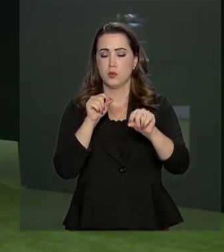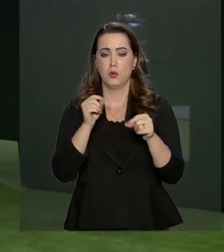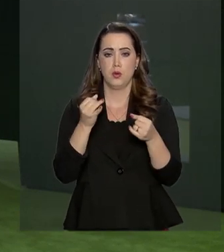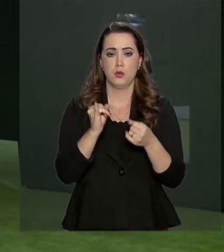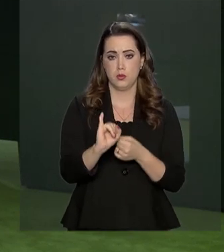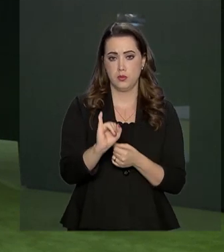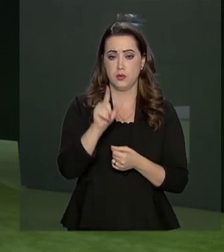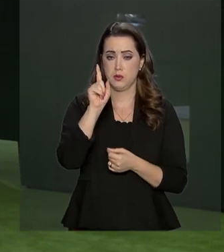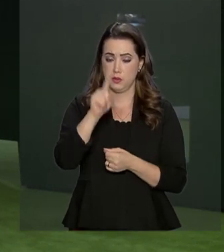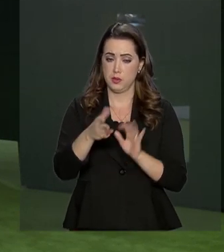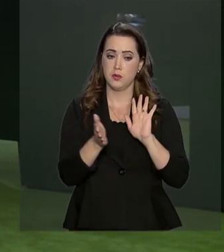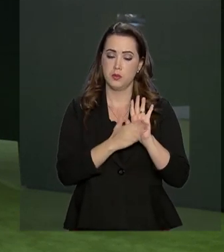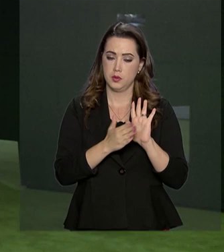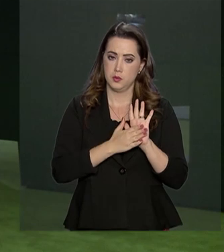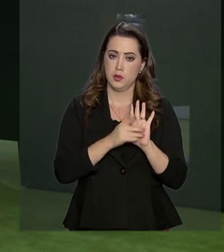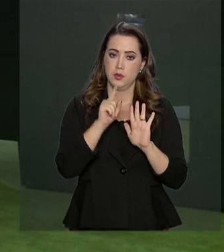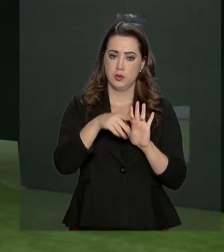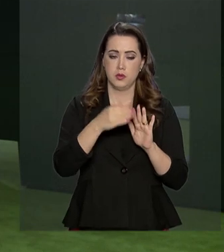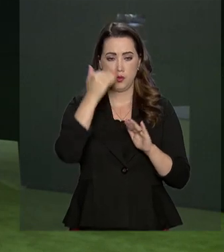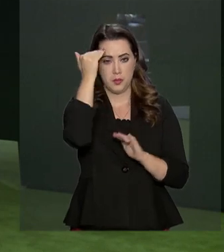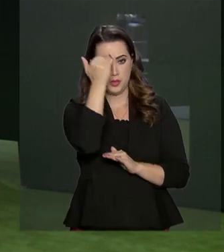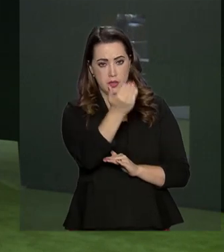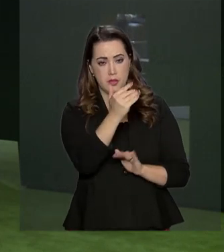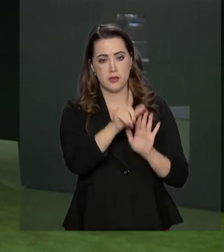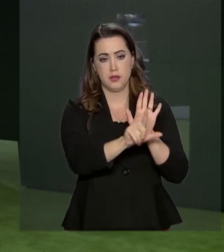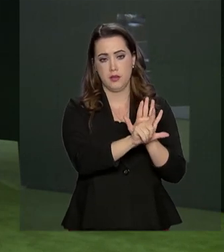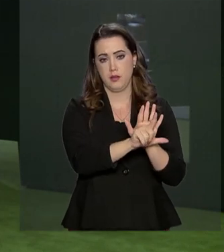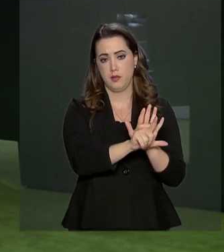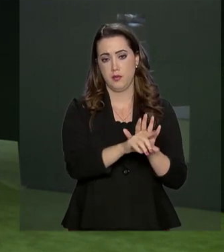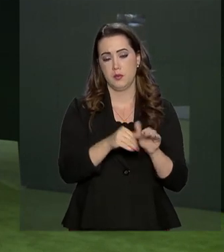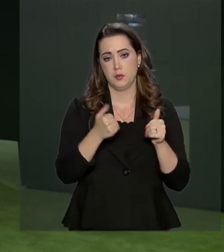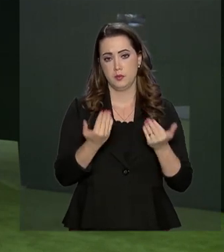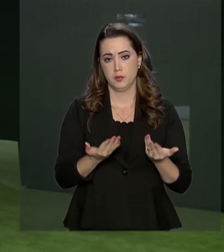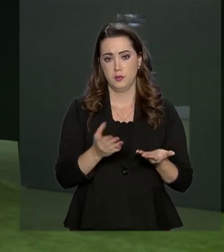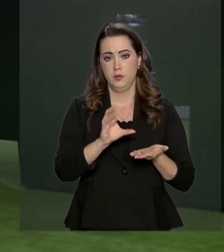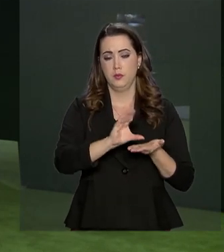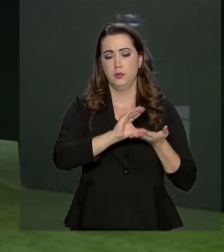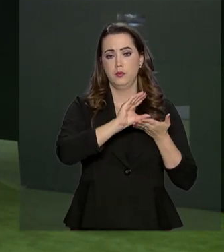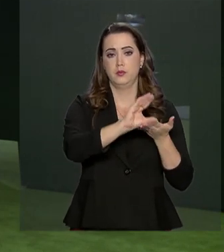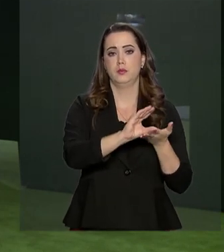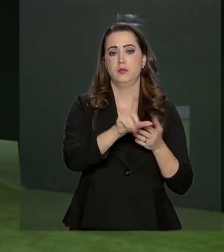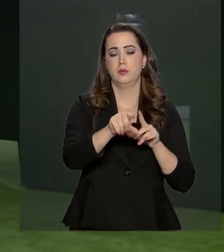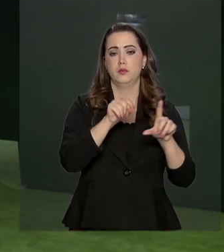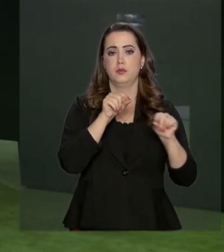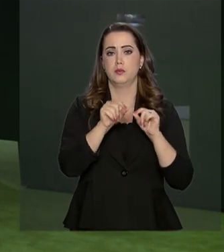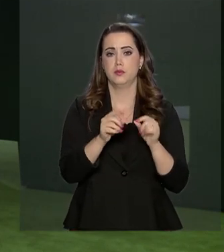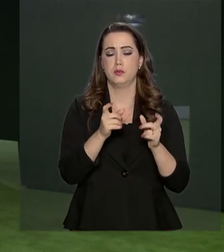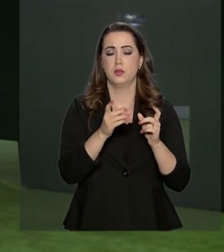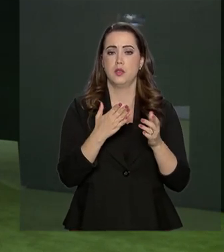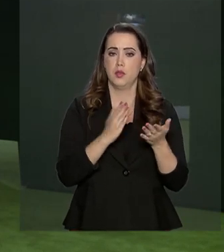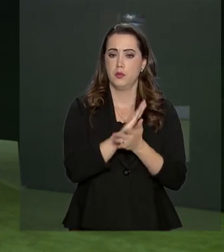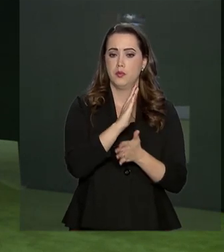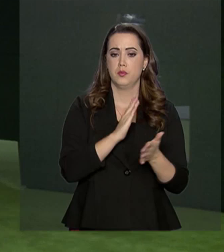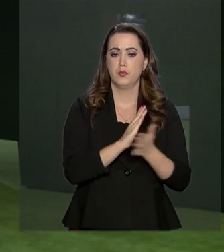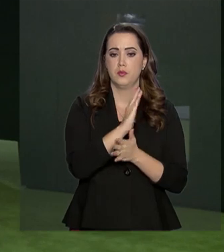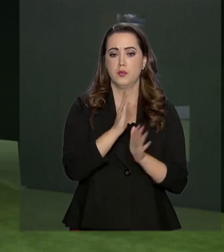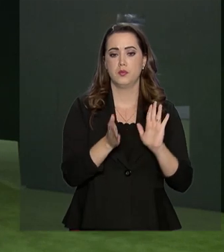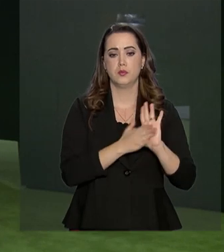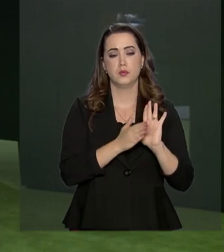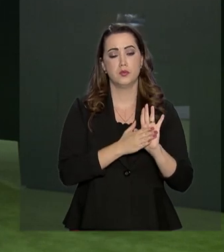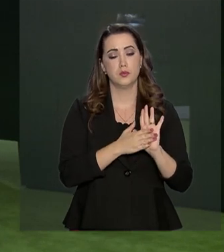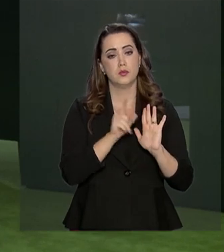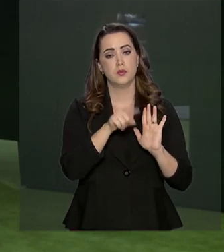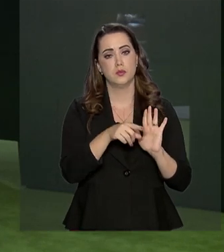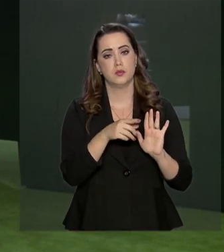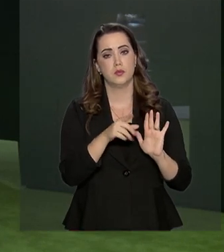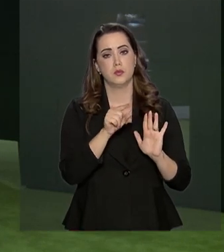se essa proposta é constitucional. Essa comissão define a admissibilidade da proposta de